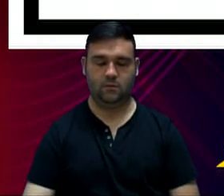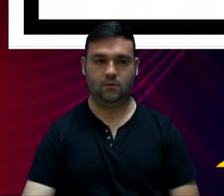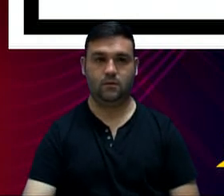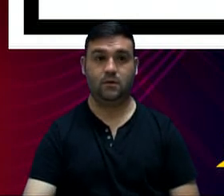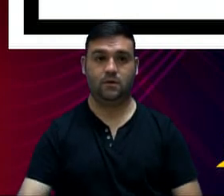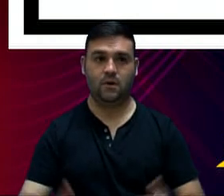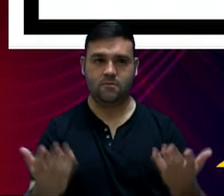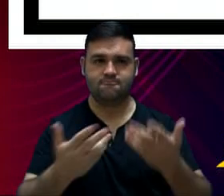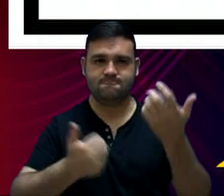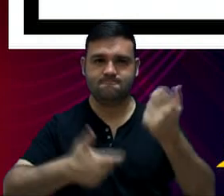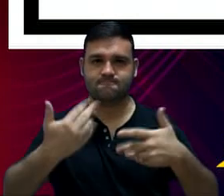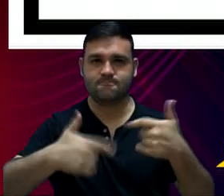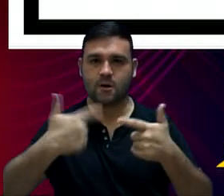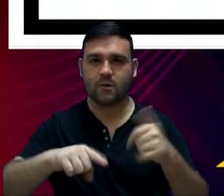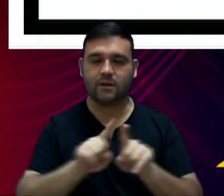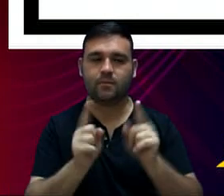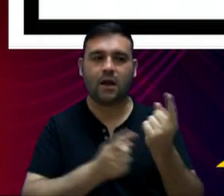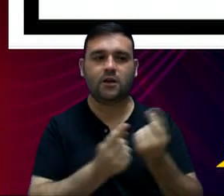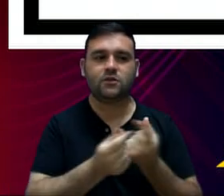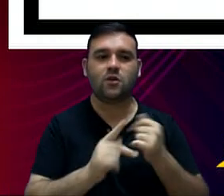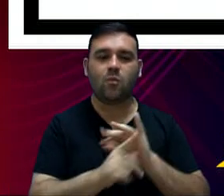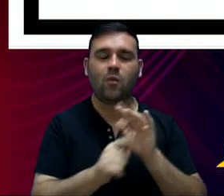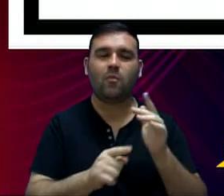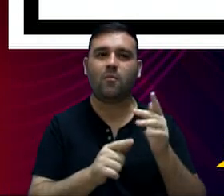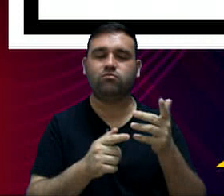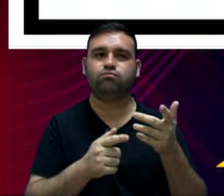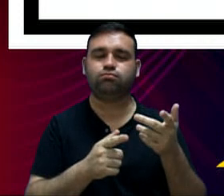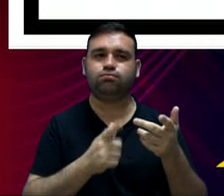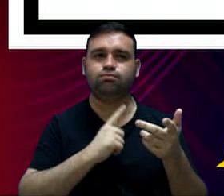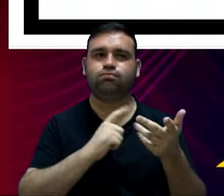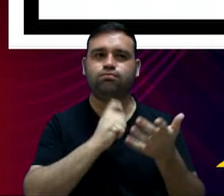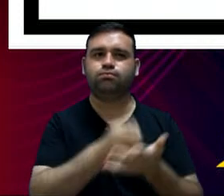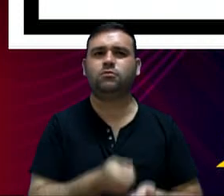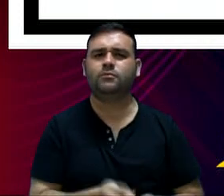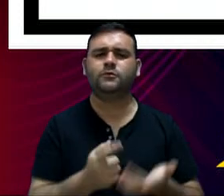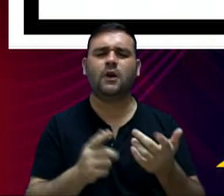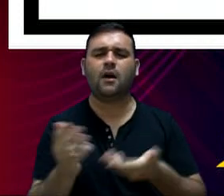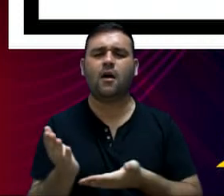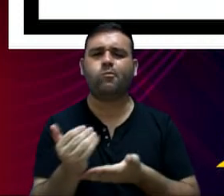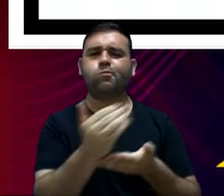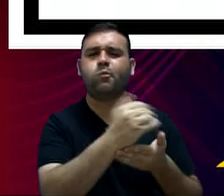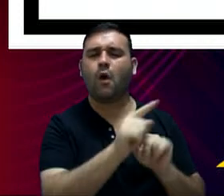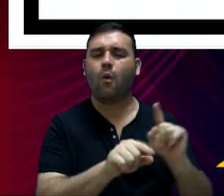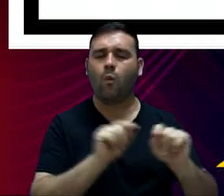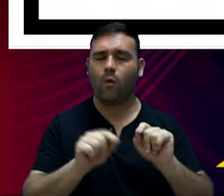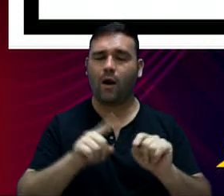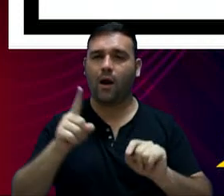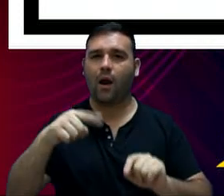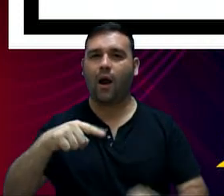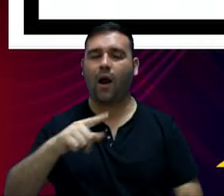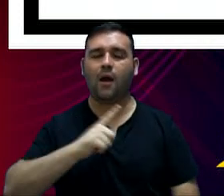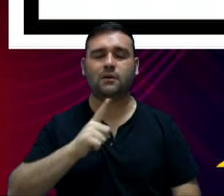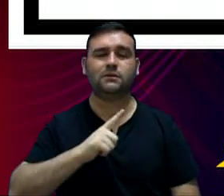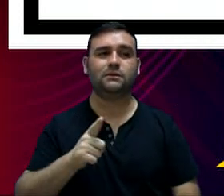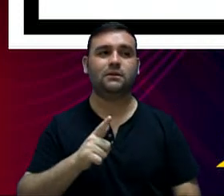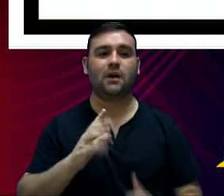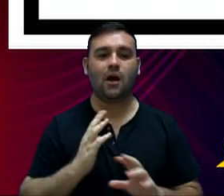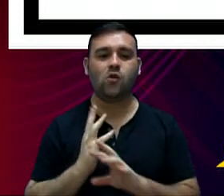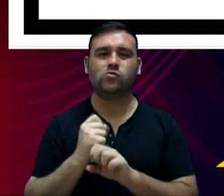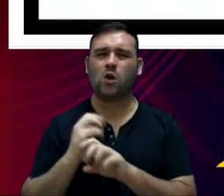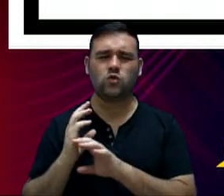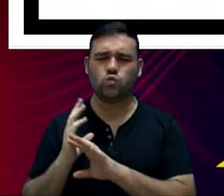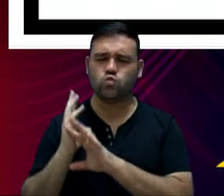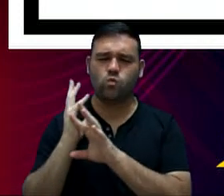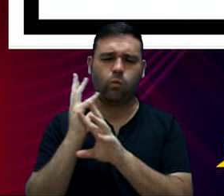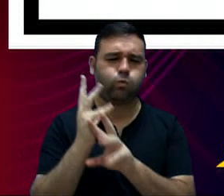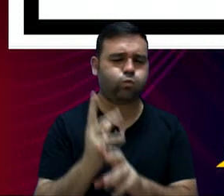Nós falamos bastante aqui sobre a receita corrente líquida. A receita corrente líquida nada mais é do que o somatório de